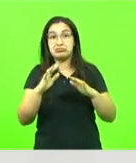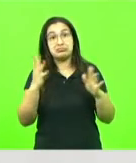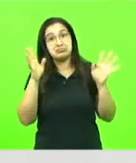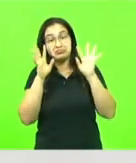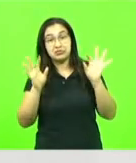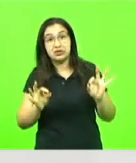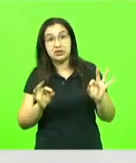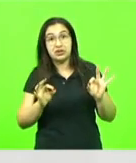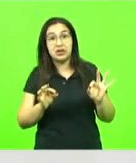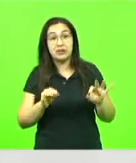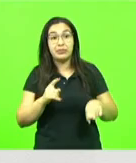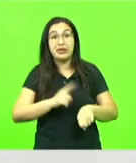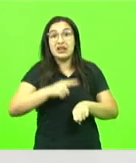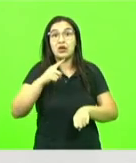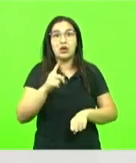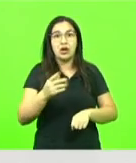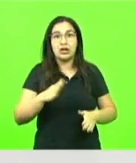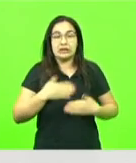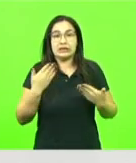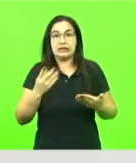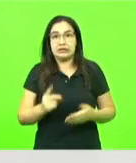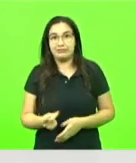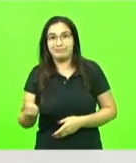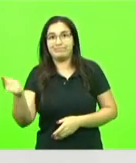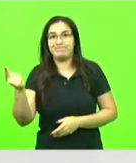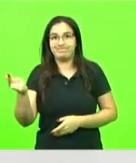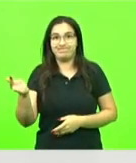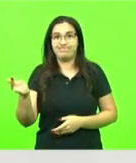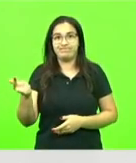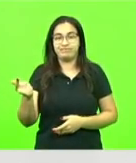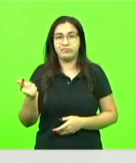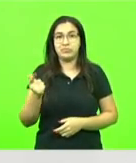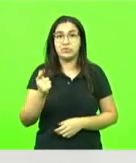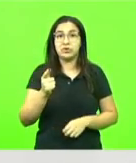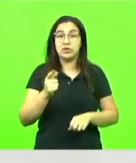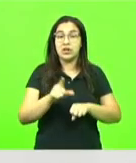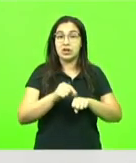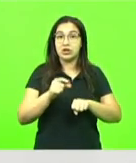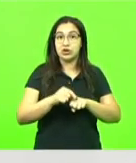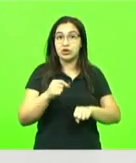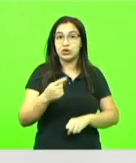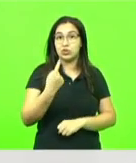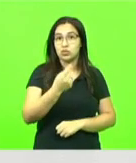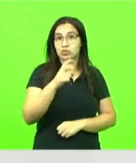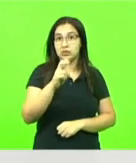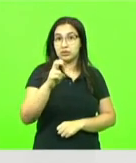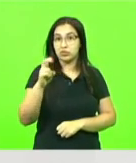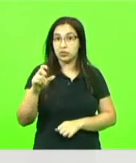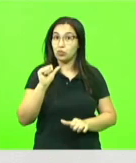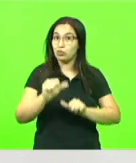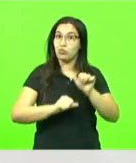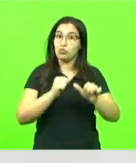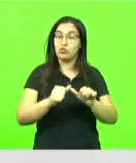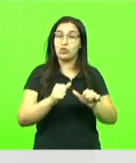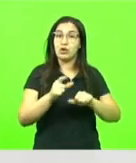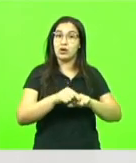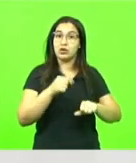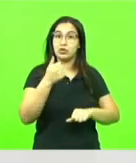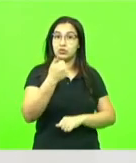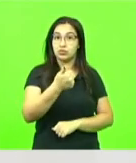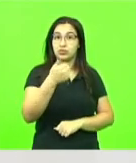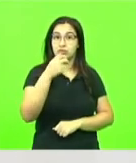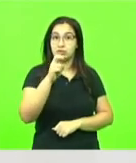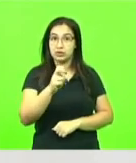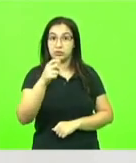É nesse momento aí que você passa de artigo 155 para artigo 157. É nesse momento que você passa do furto